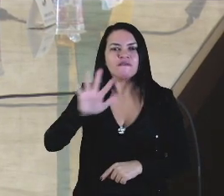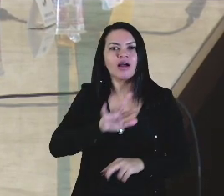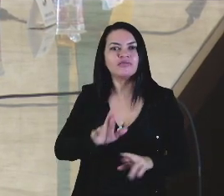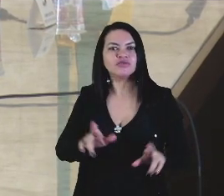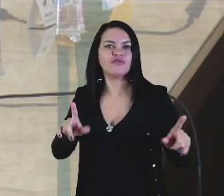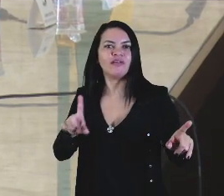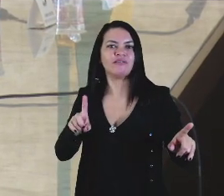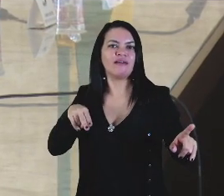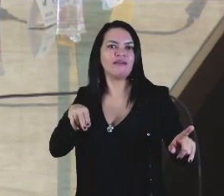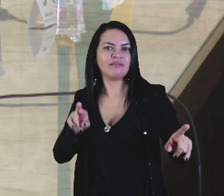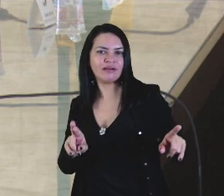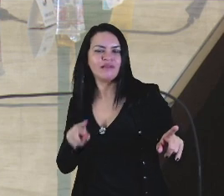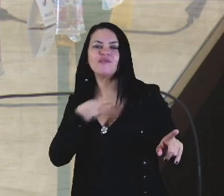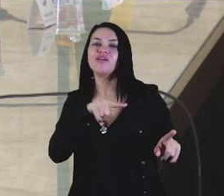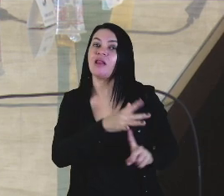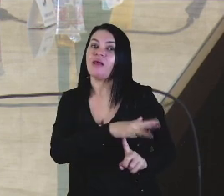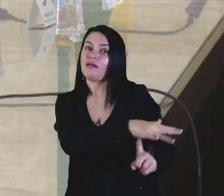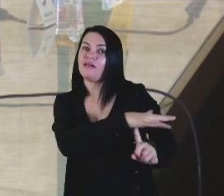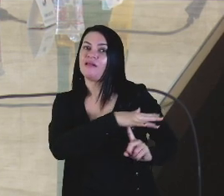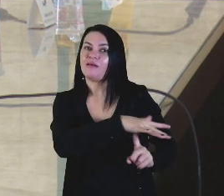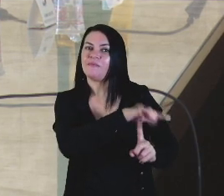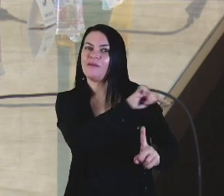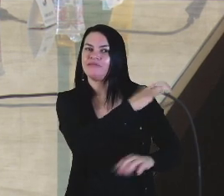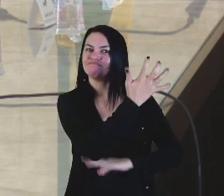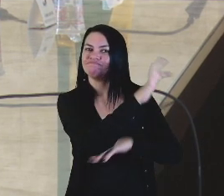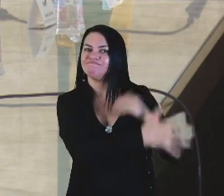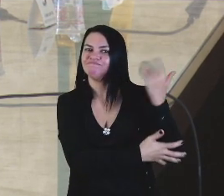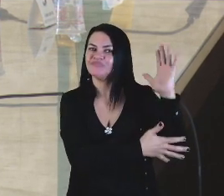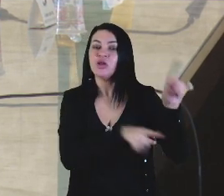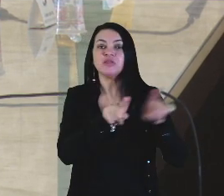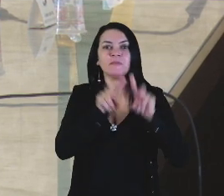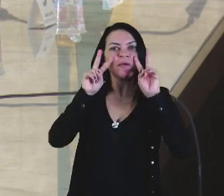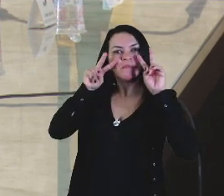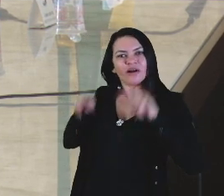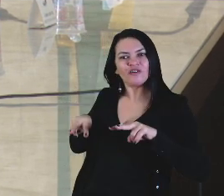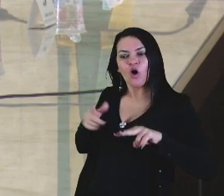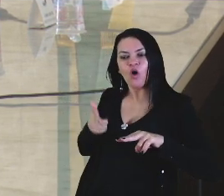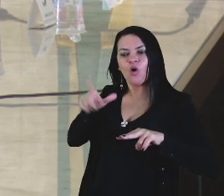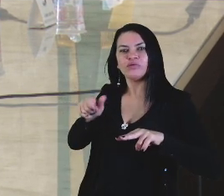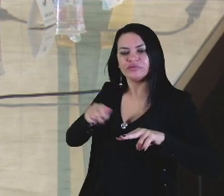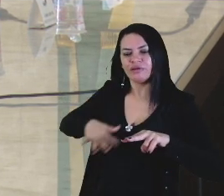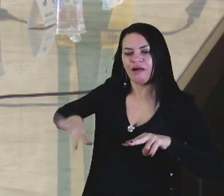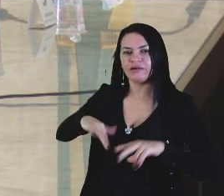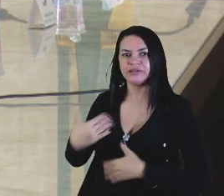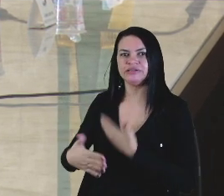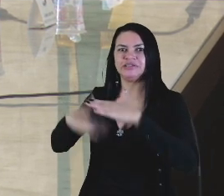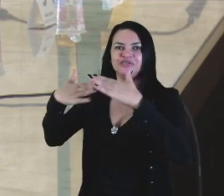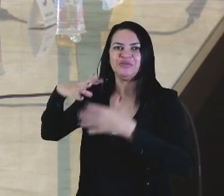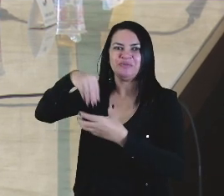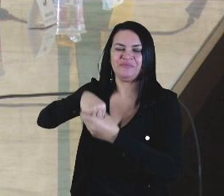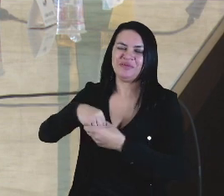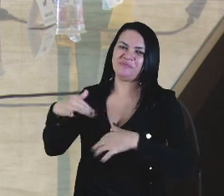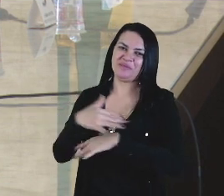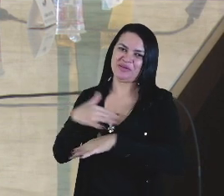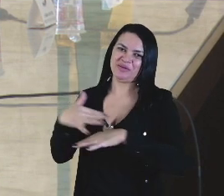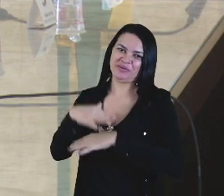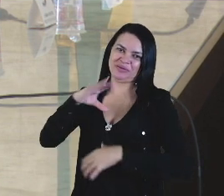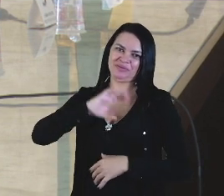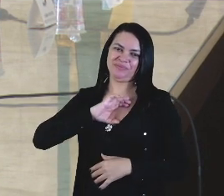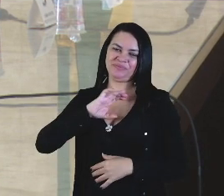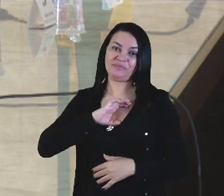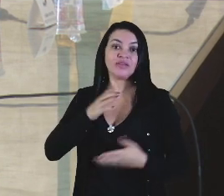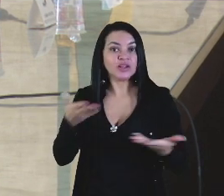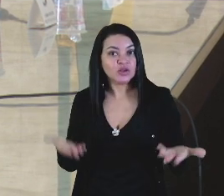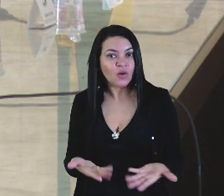DNR, onde vai ser o Parque Ambiental, também para contemplar uma outra área de desenvolvimento para a nossa cidade. Então, desta maneira,